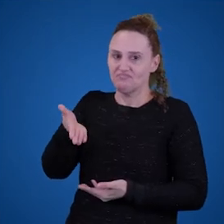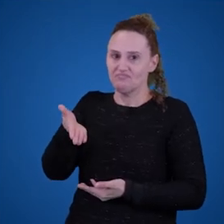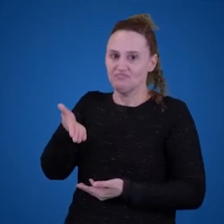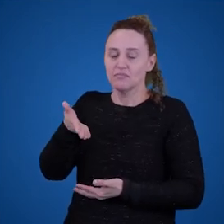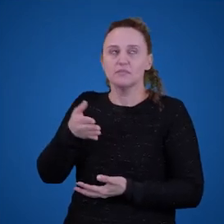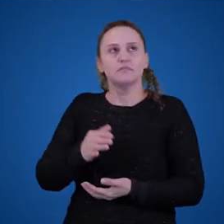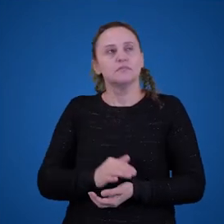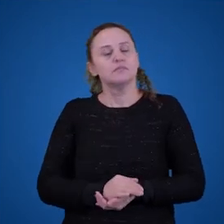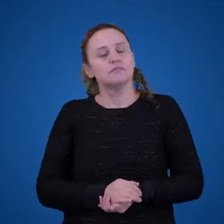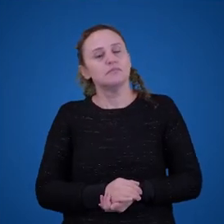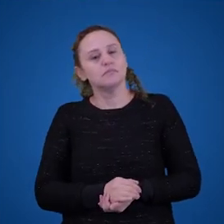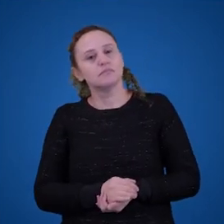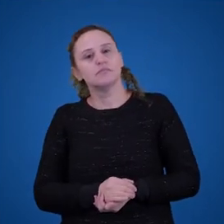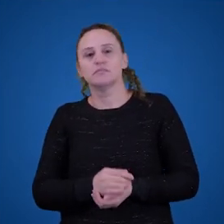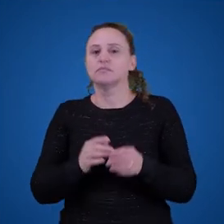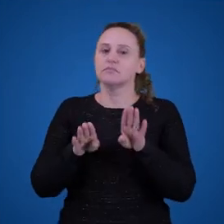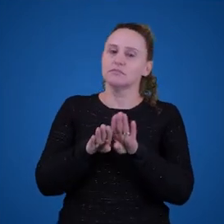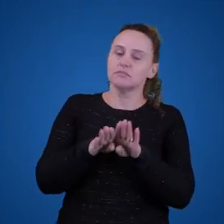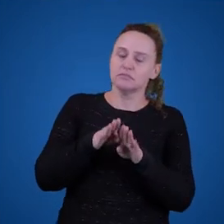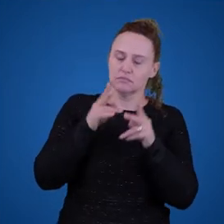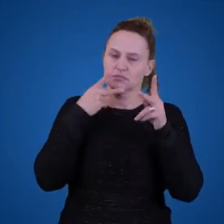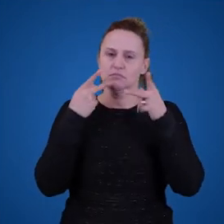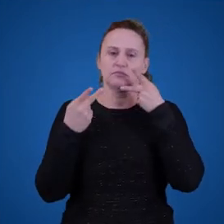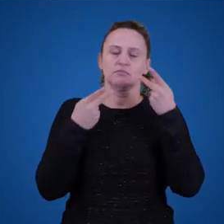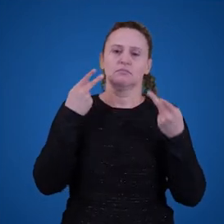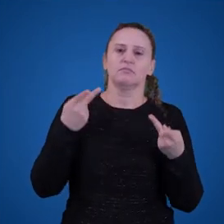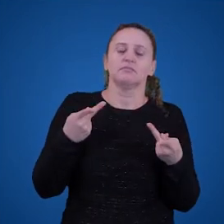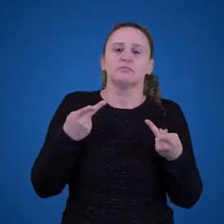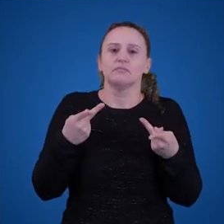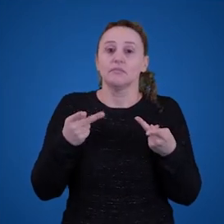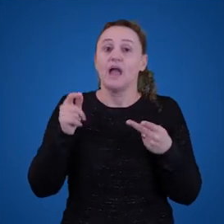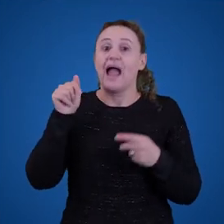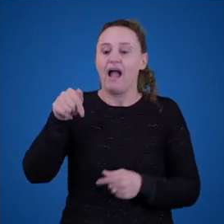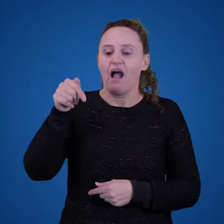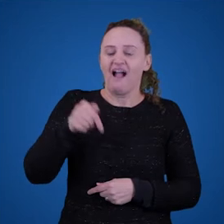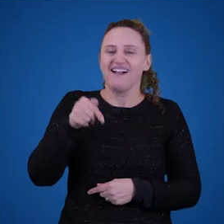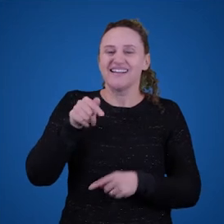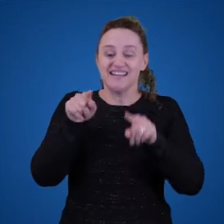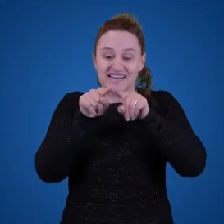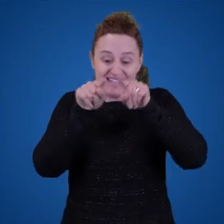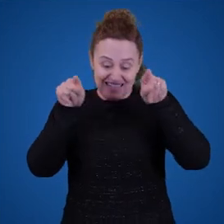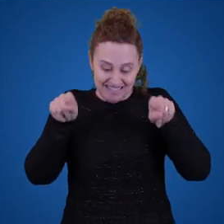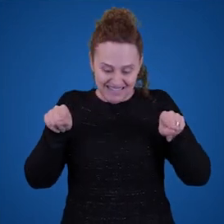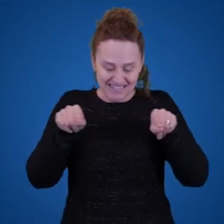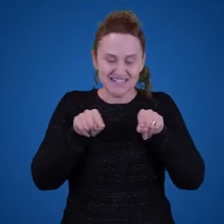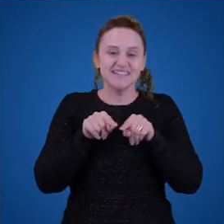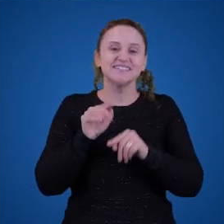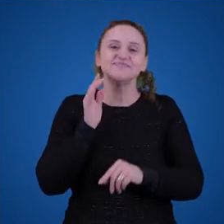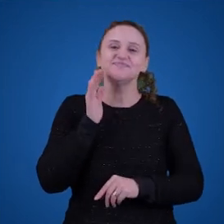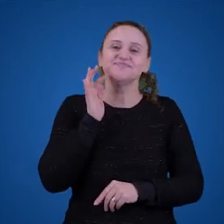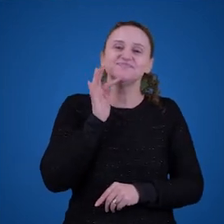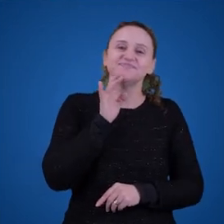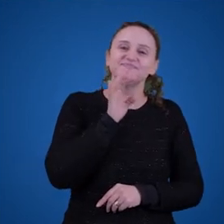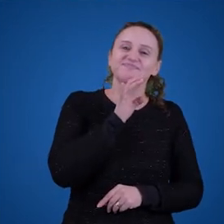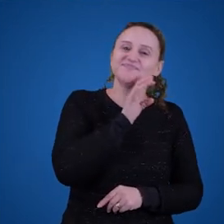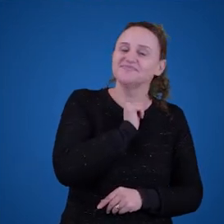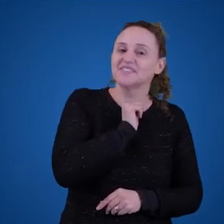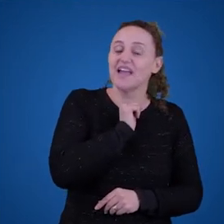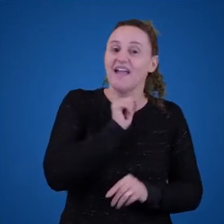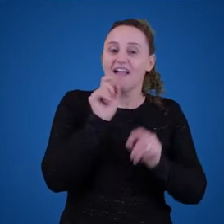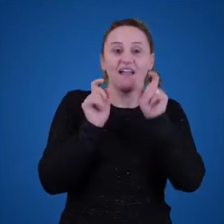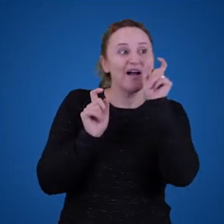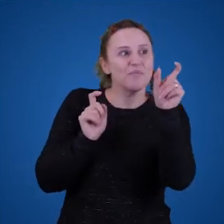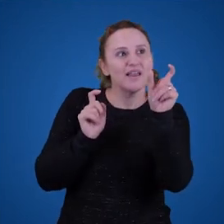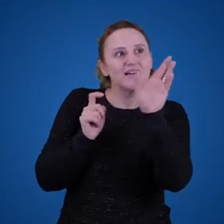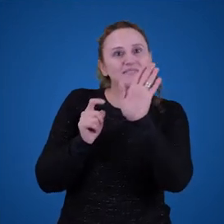eu também posso dizer, aqui na minha sala está quente, né? E a palavra aqui indica